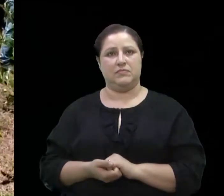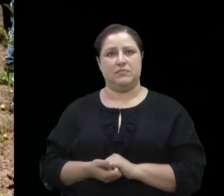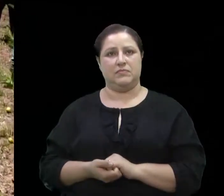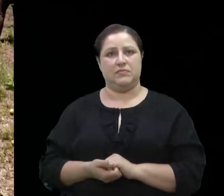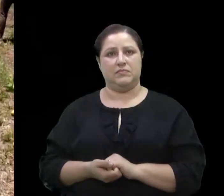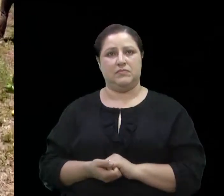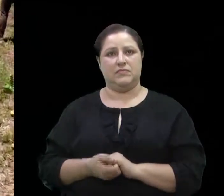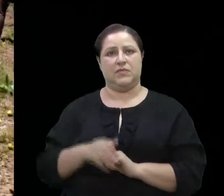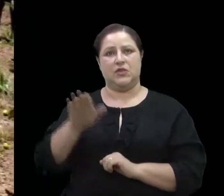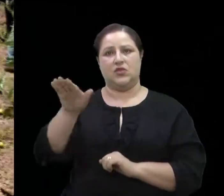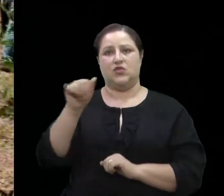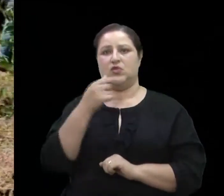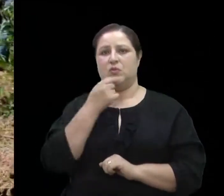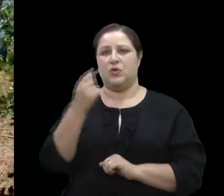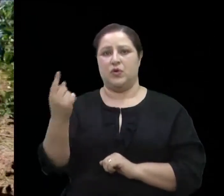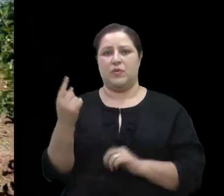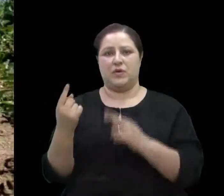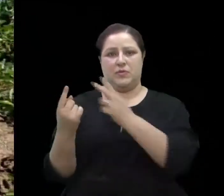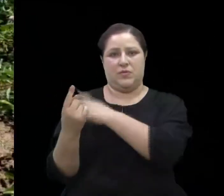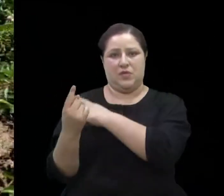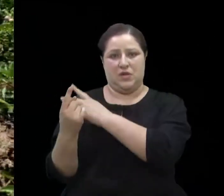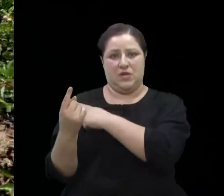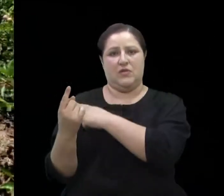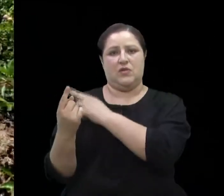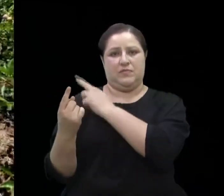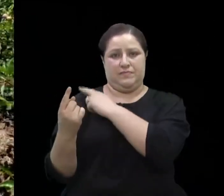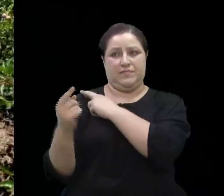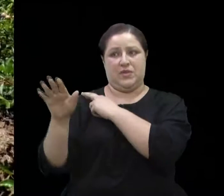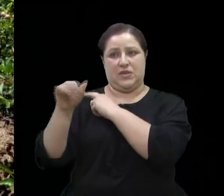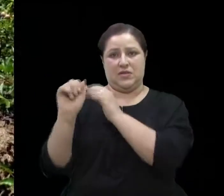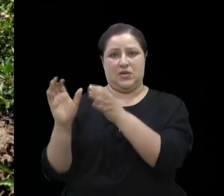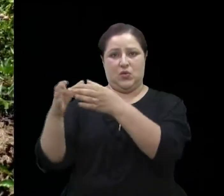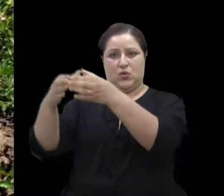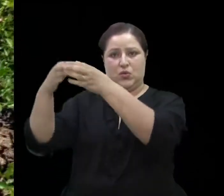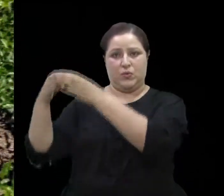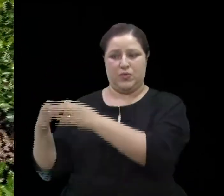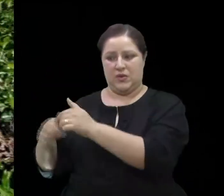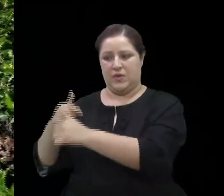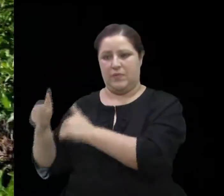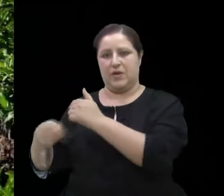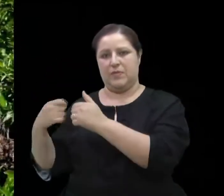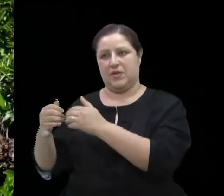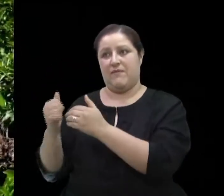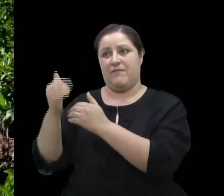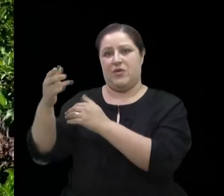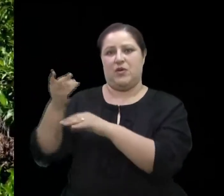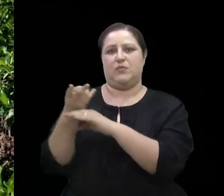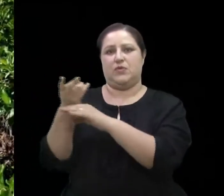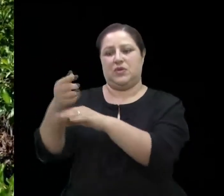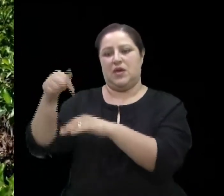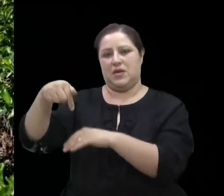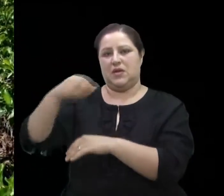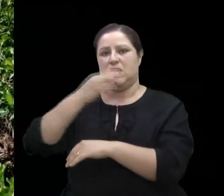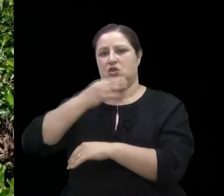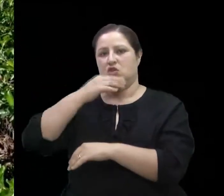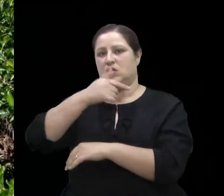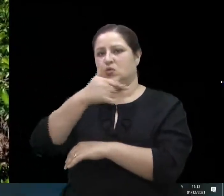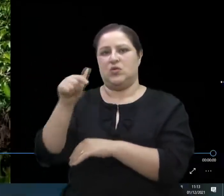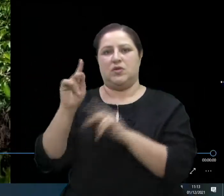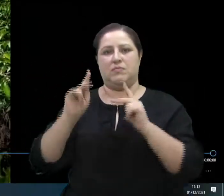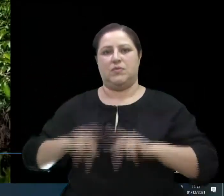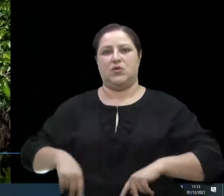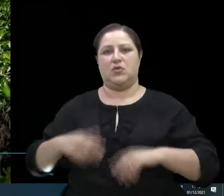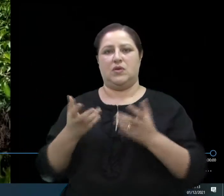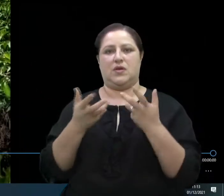O Tarcísio é o responsável por trazer a turma de lá, e então ele tem que buscar fora, porque aqui em Caxias não tem quem trabalha.